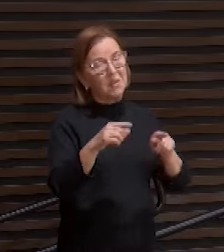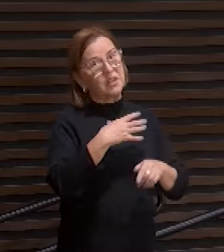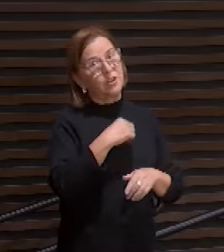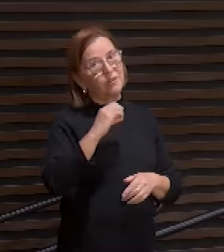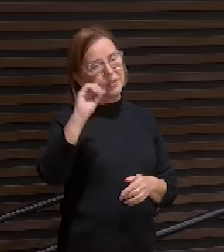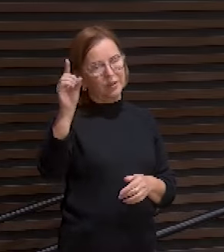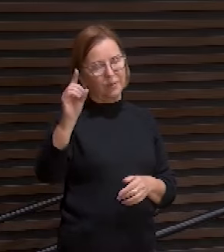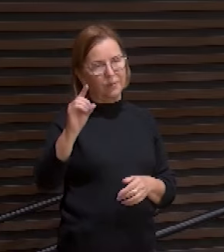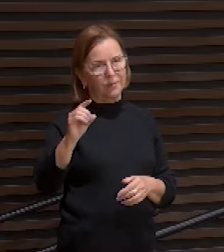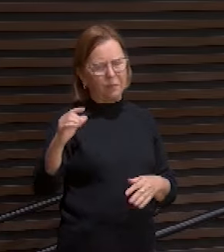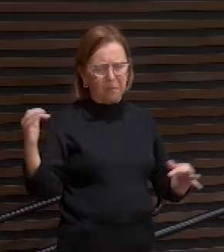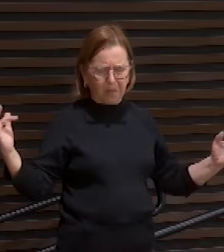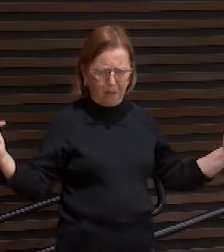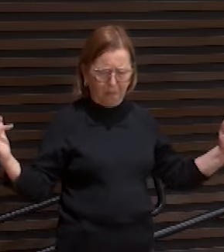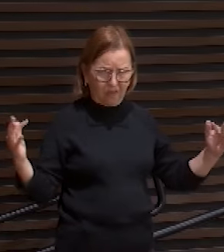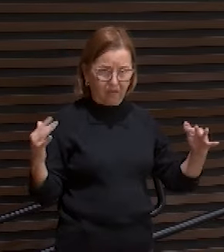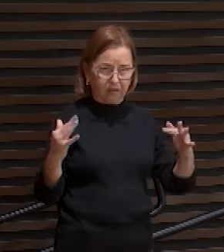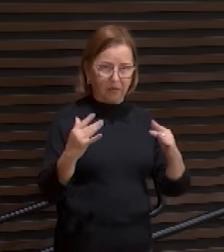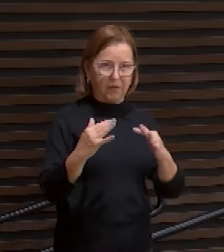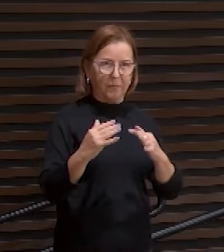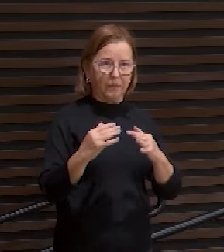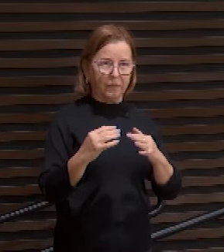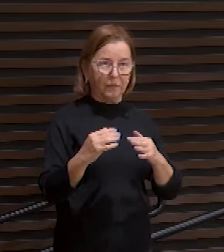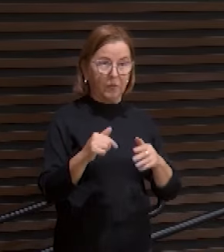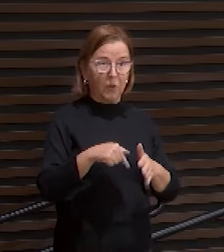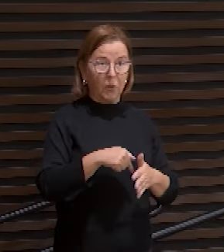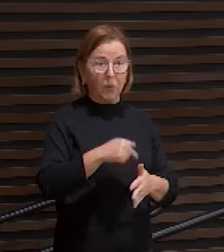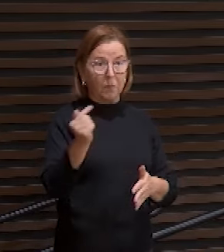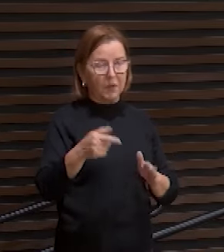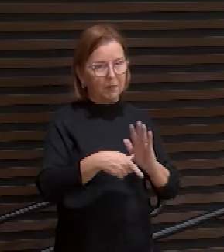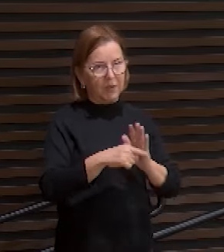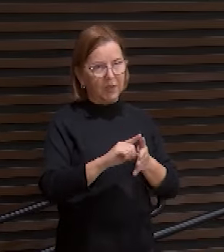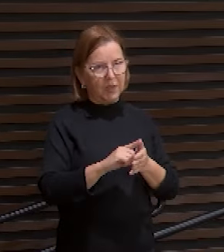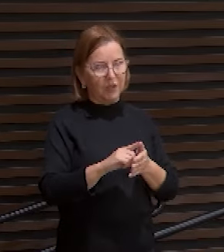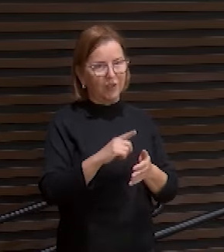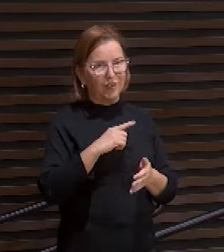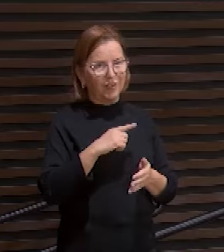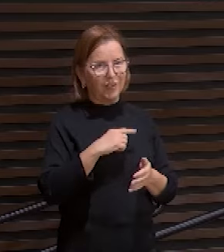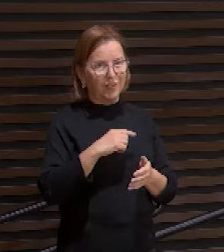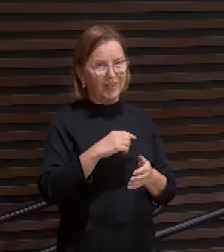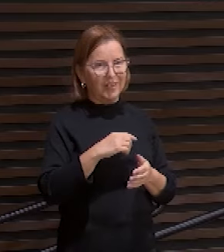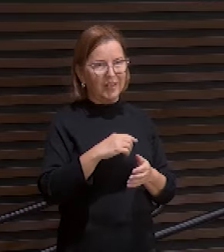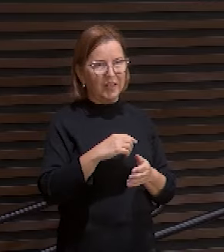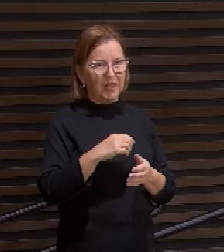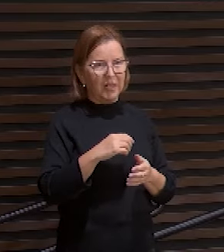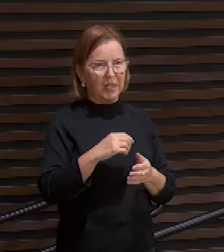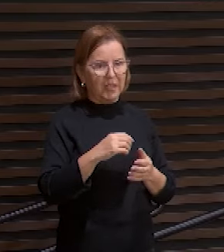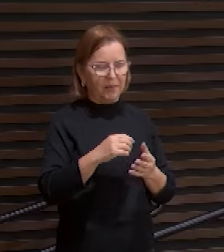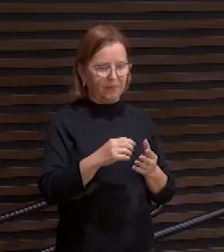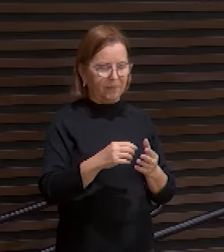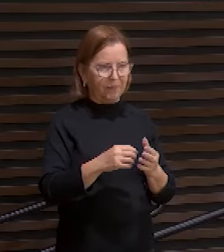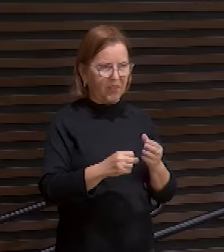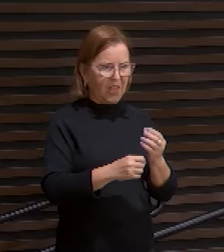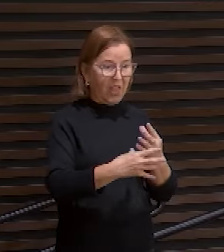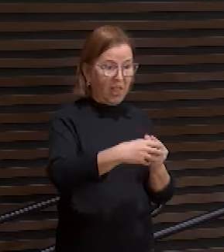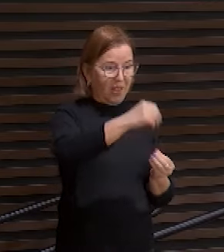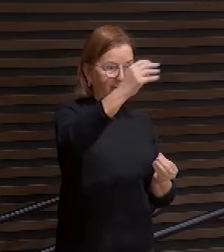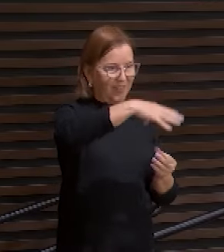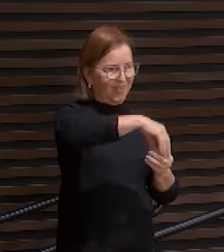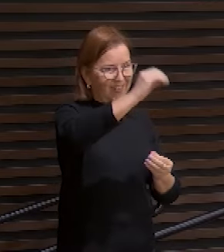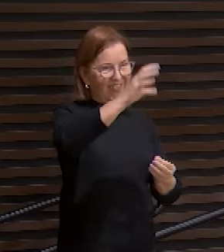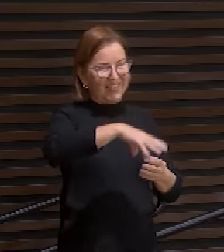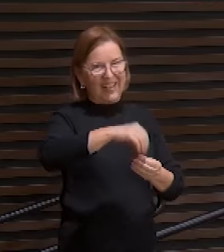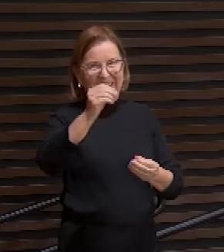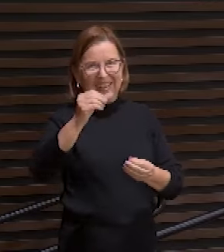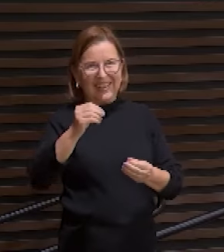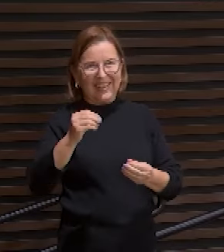multidão uma semana antes tinha recebido ele com ramos osana e agora estava gritando crucifica-o